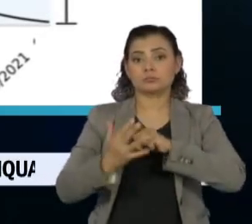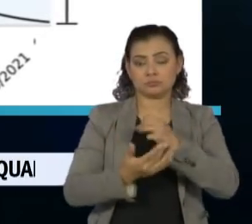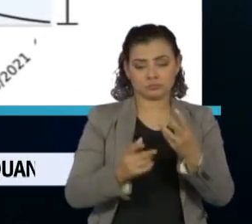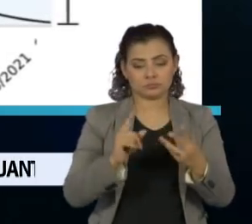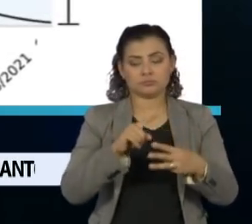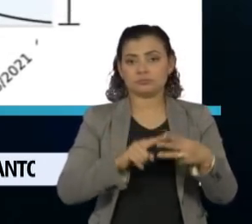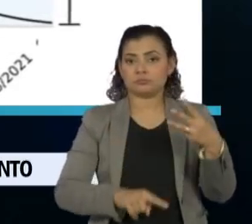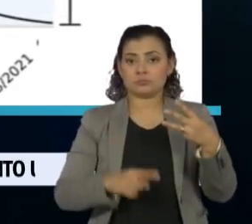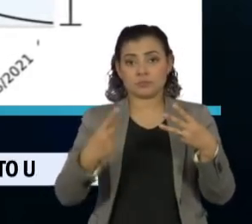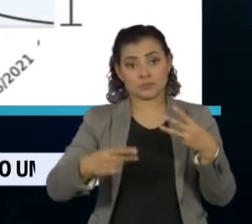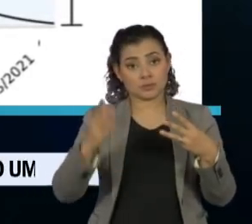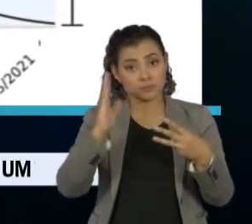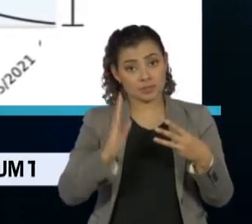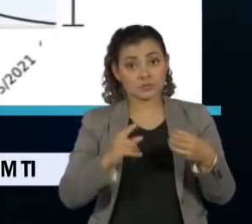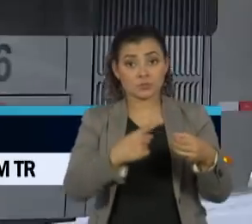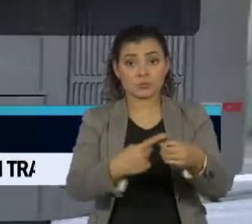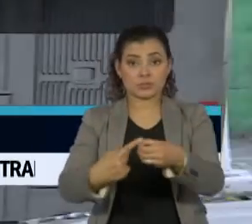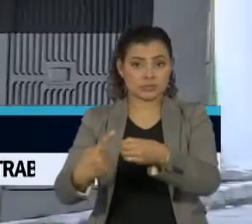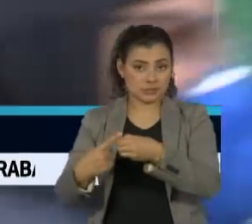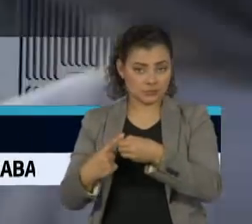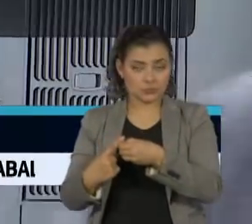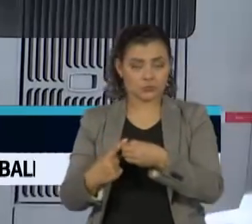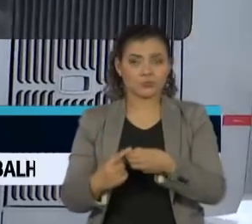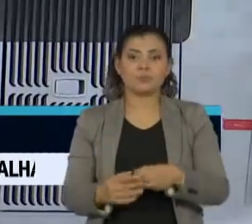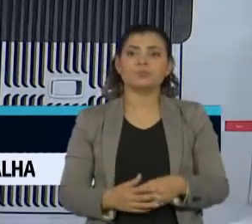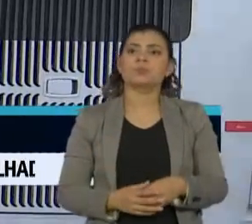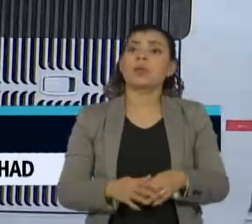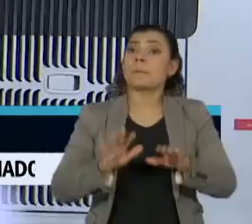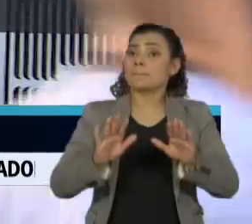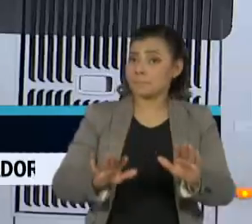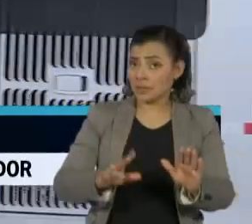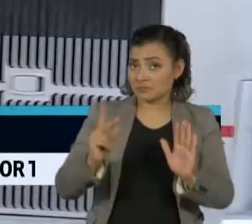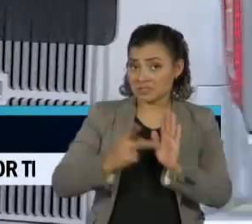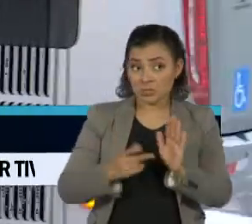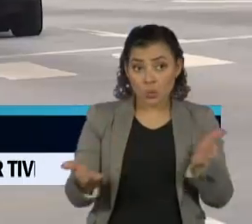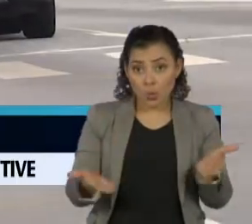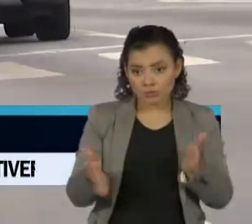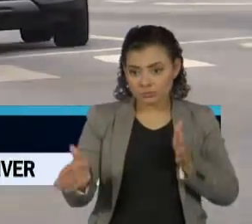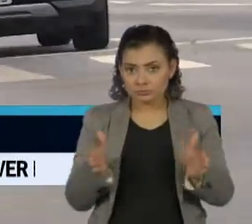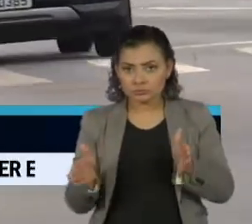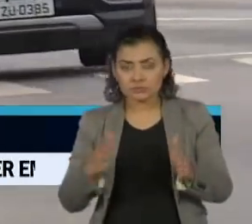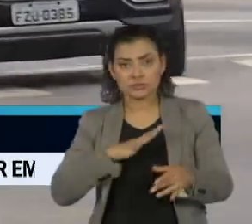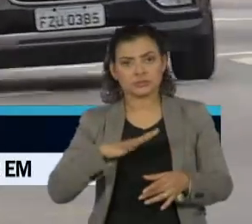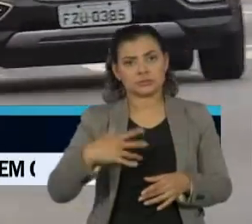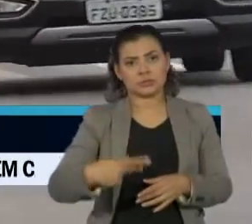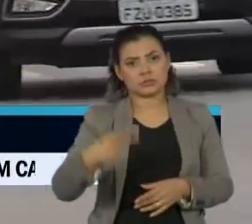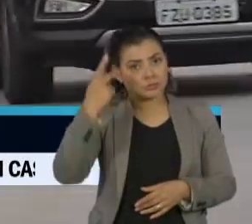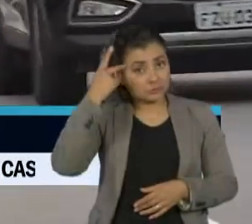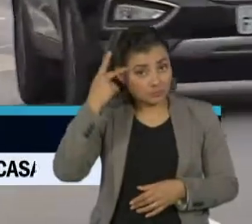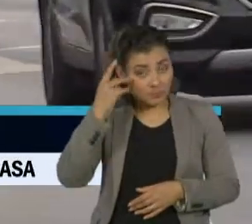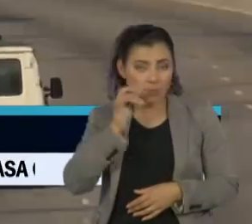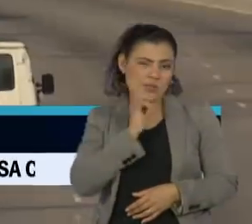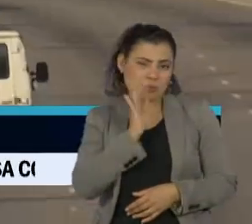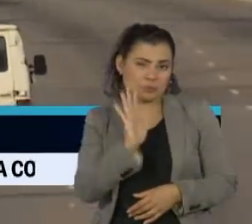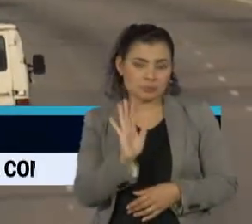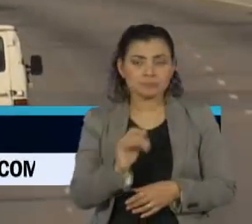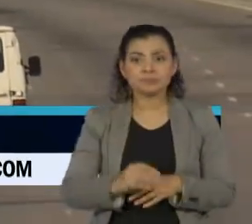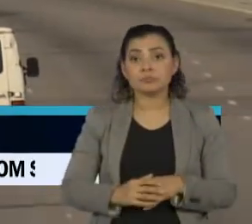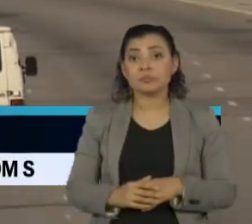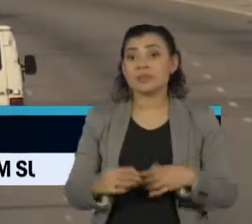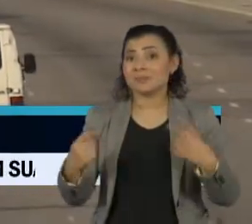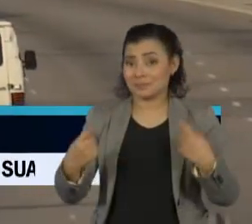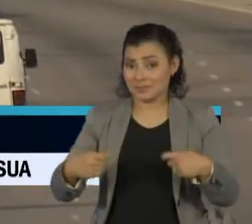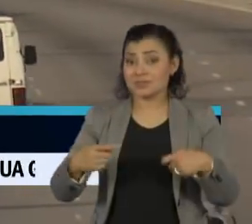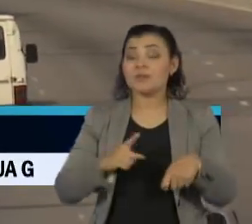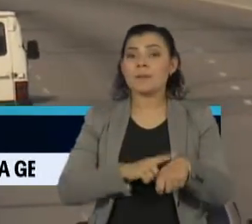registrados nos municípios. De acordo com o retrato atual, a cidade de São Paulo, por exemplo, deveria passar